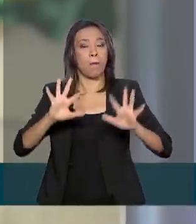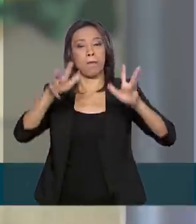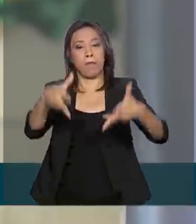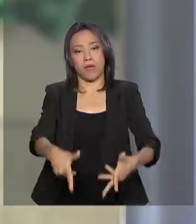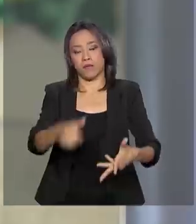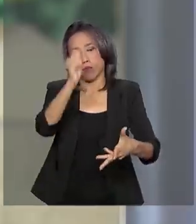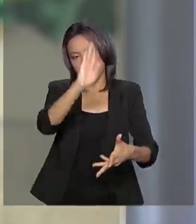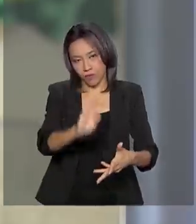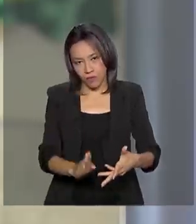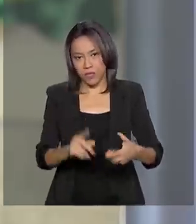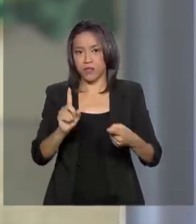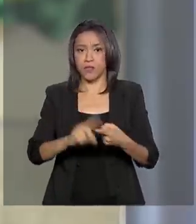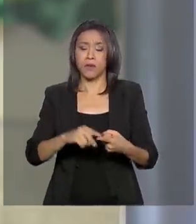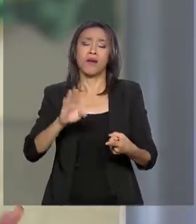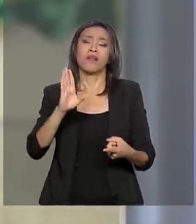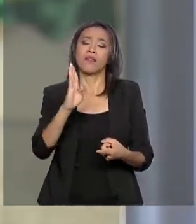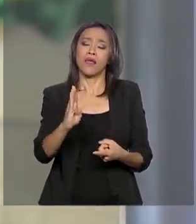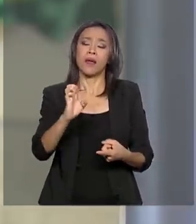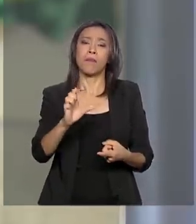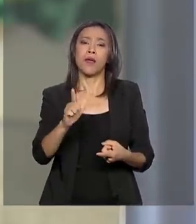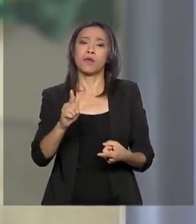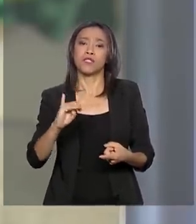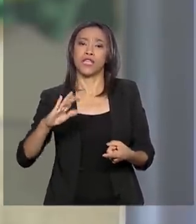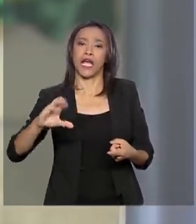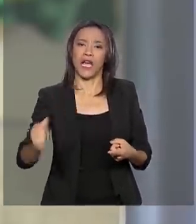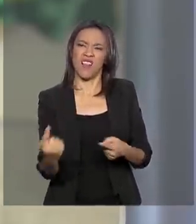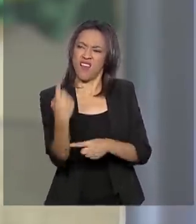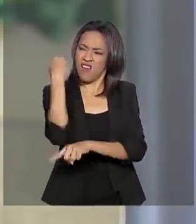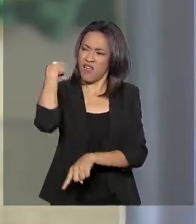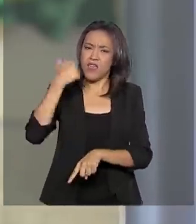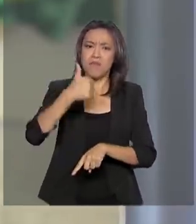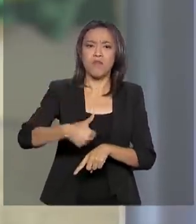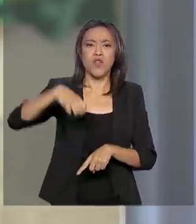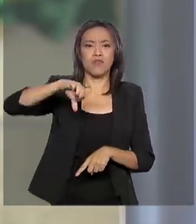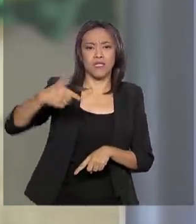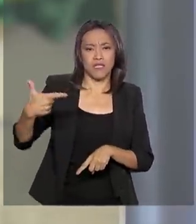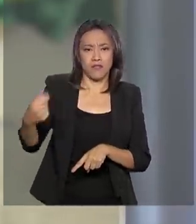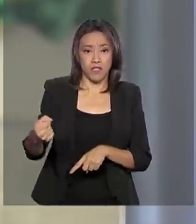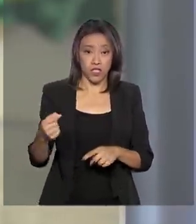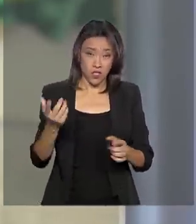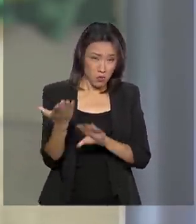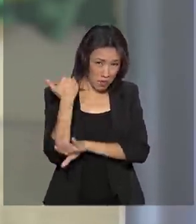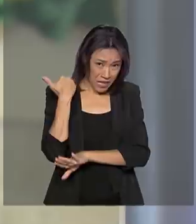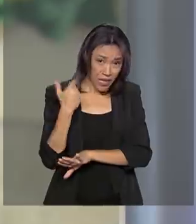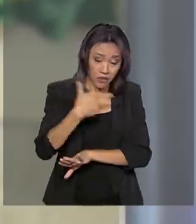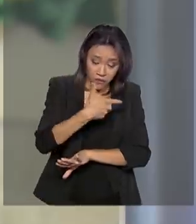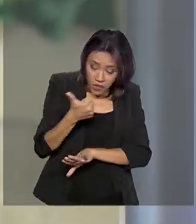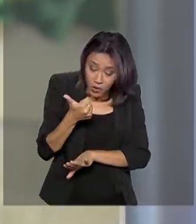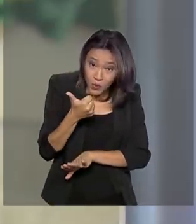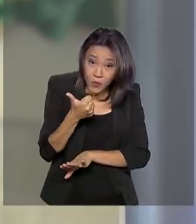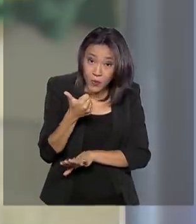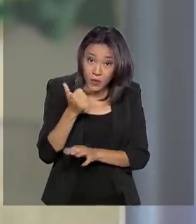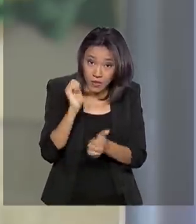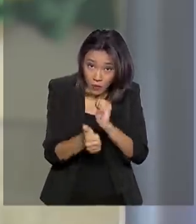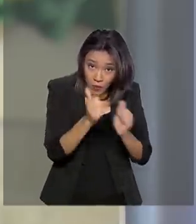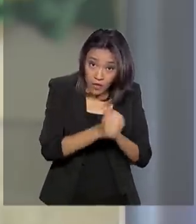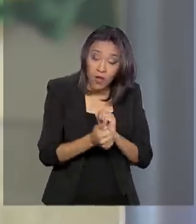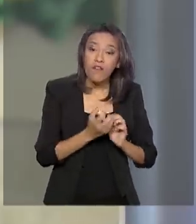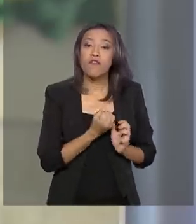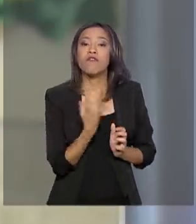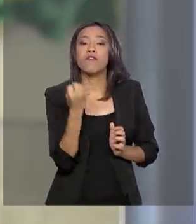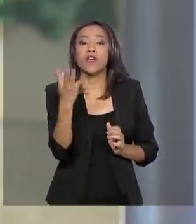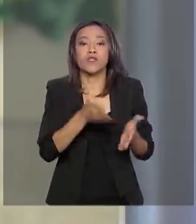Antuérpia, na Bélgica, em 1920. Na época, a delegação com 21 atletas viajou de navio e conquistou três